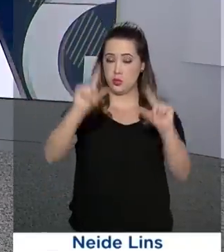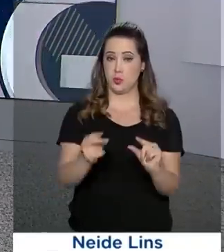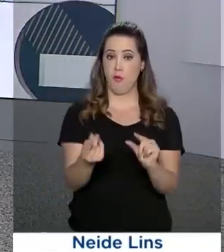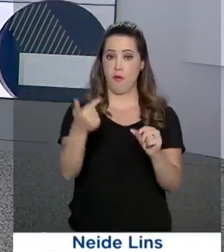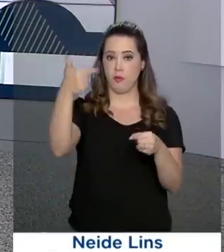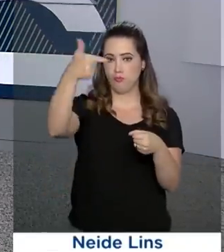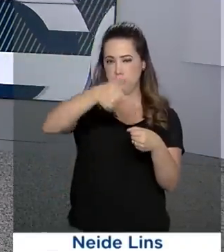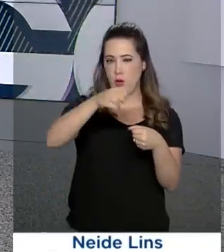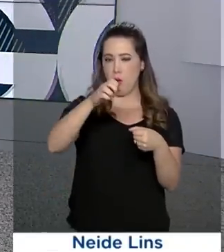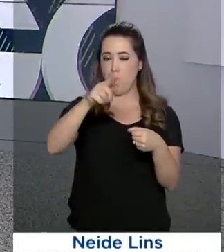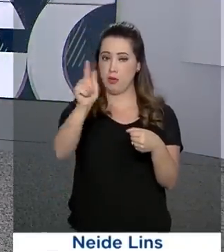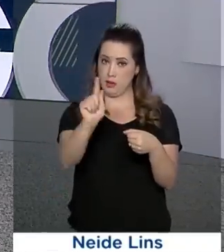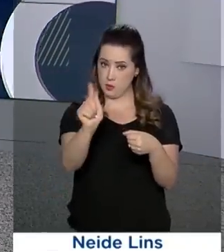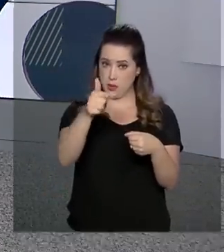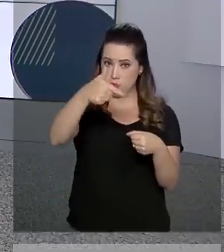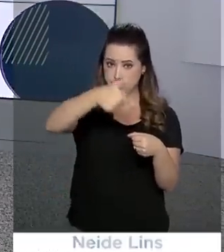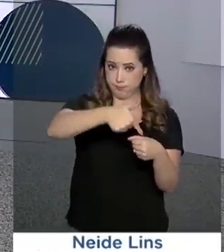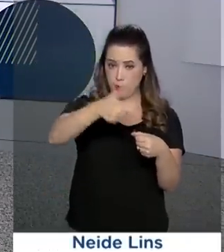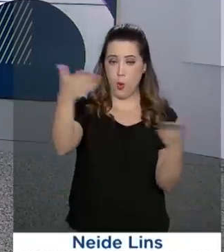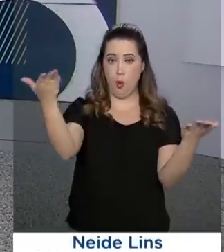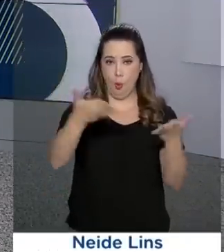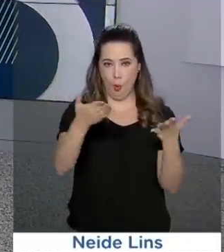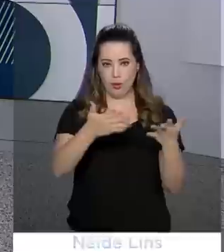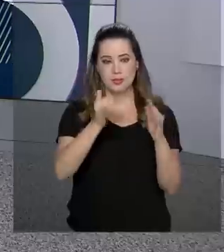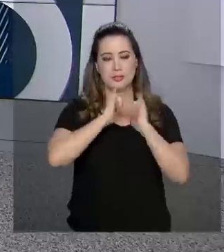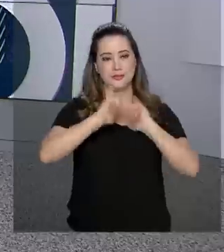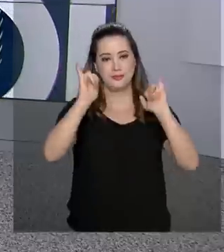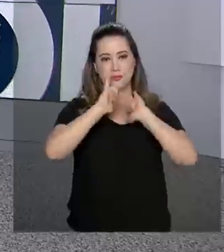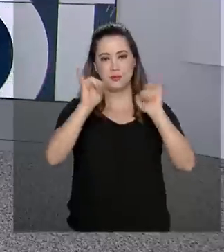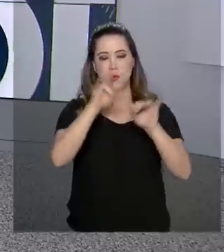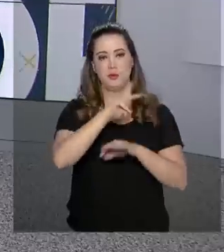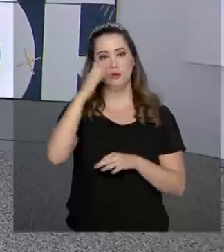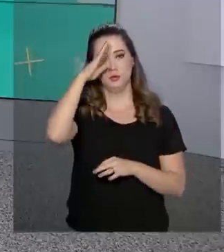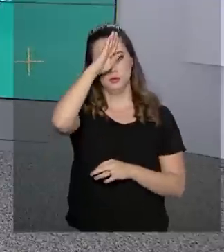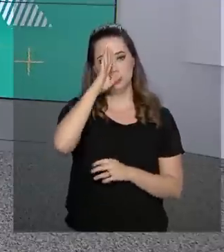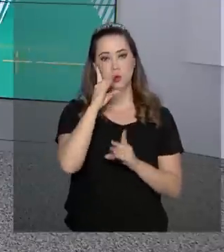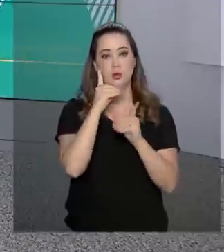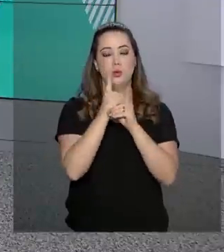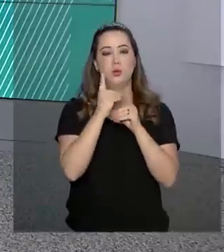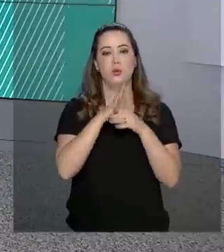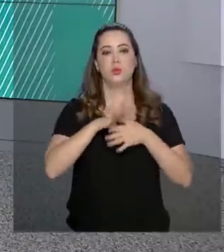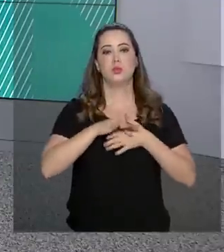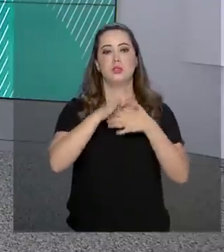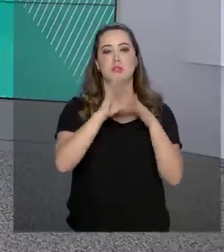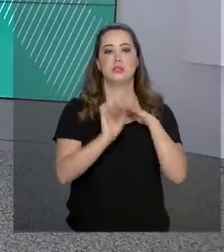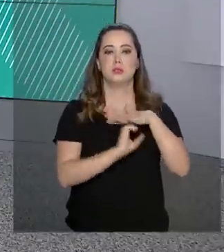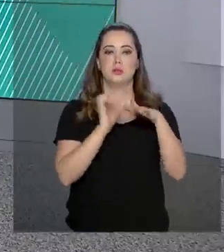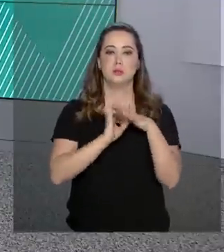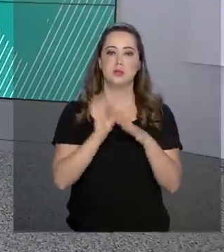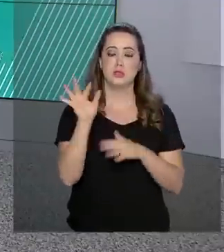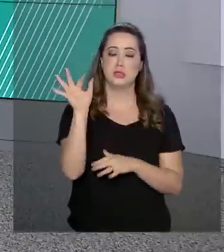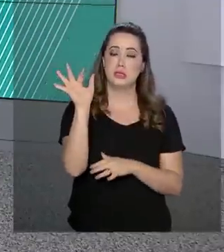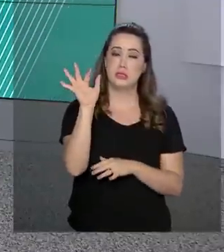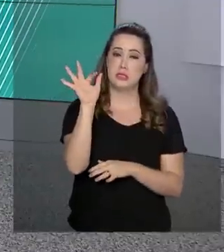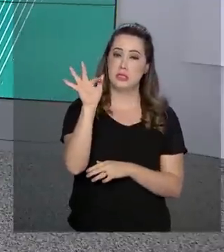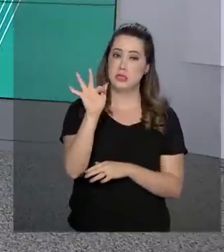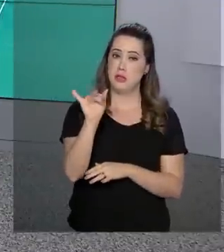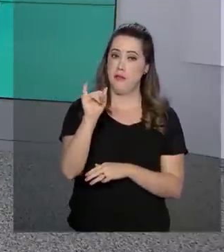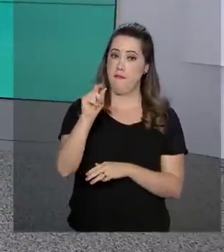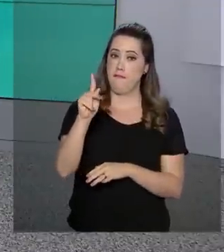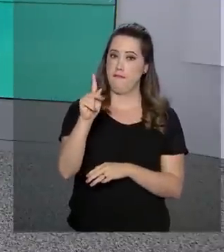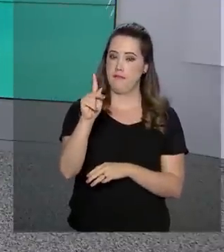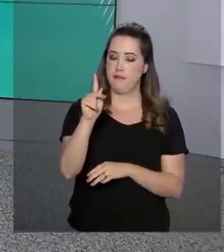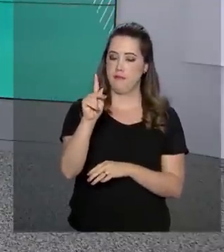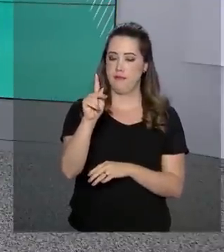ainda hoje. A notícia foi dada pelo presidente Jair Bolsonaro durante encontro com lideranças empresariais na Federação das Indústrias do